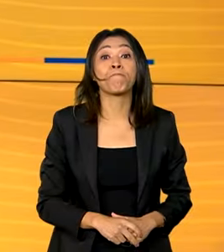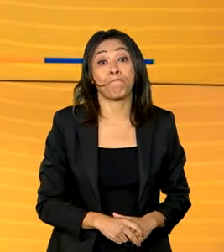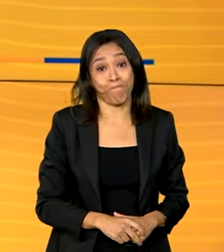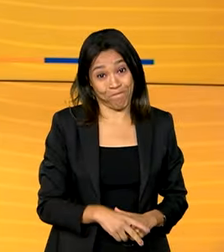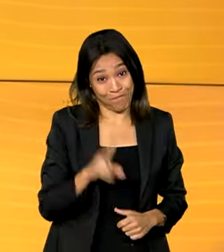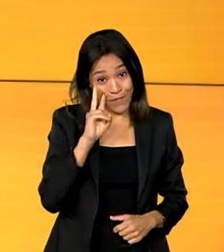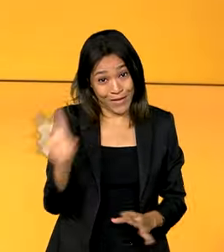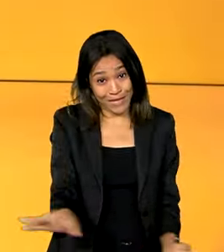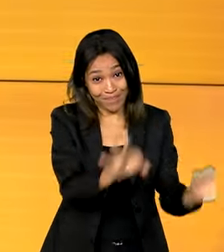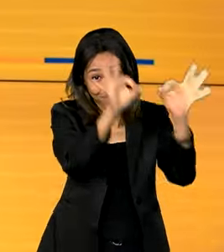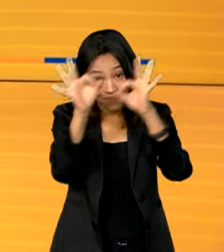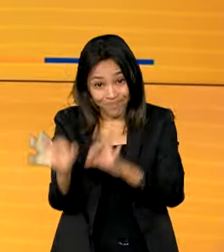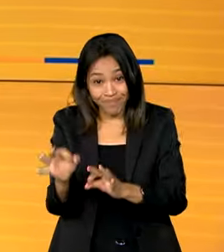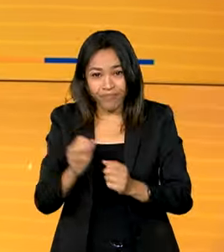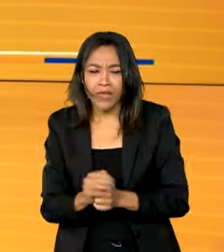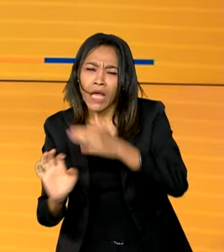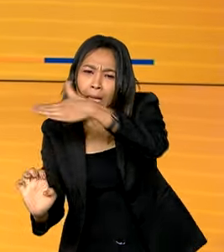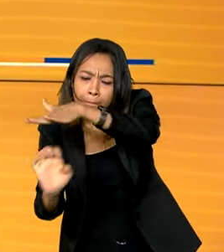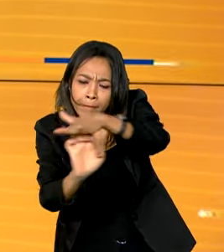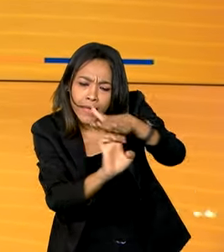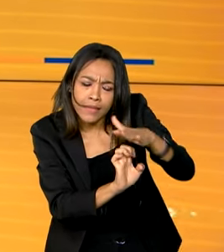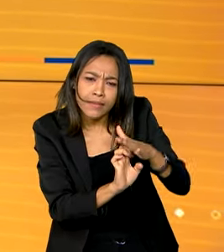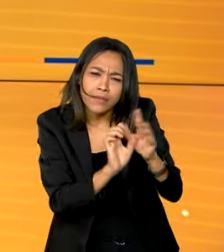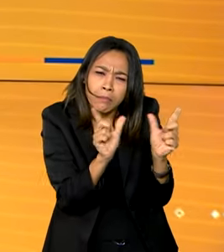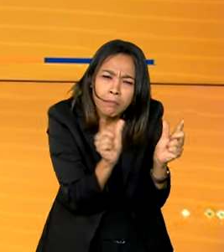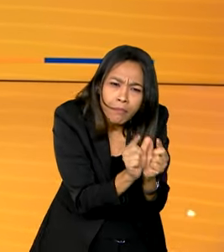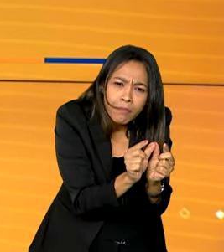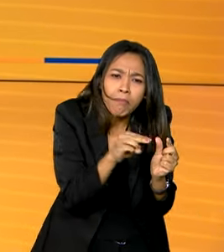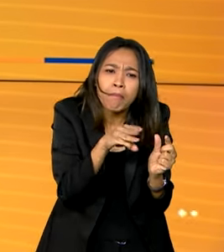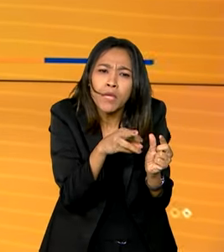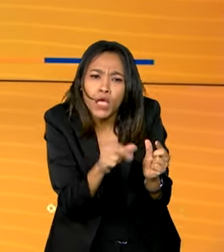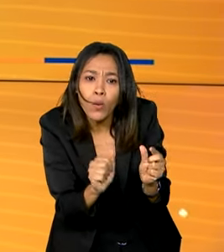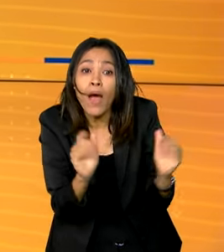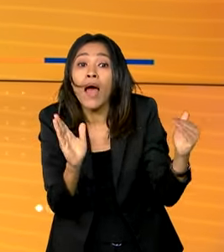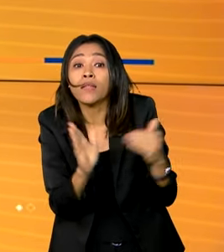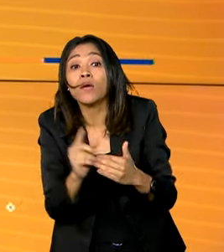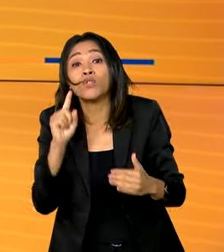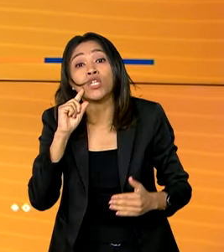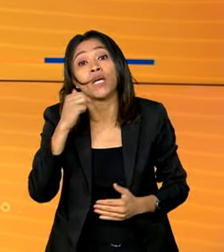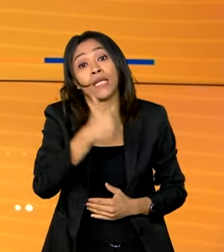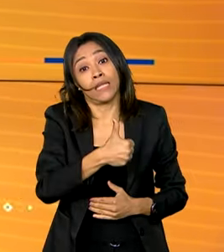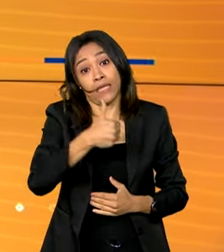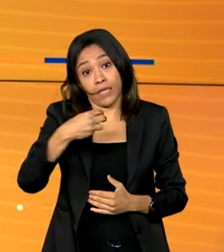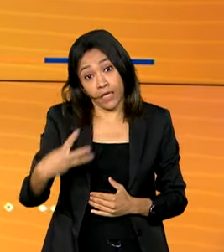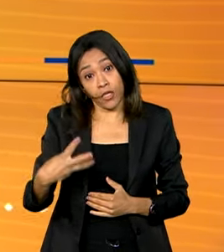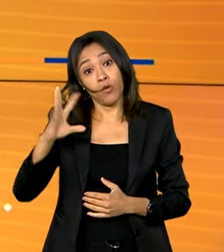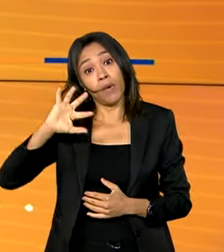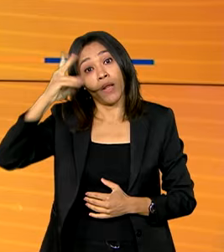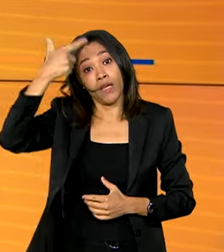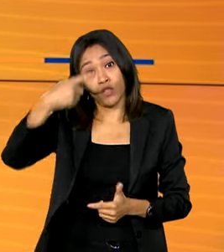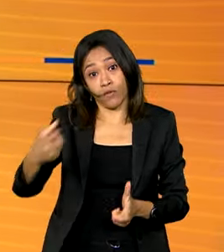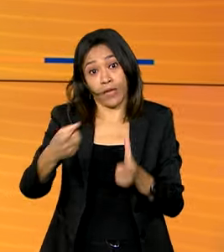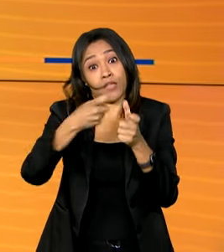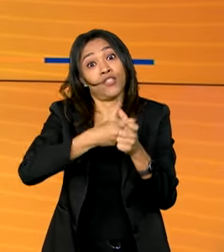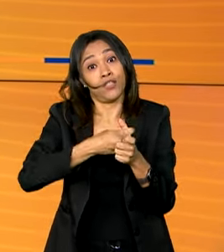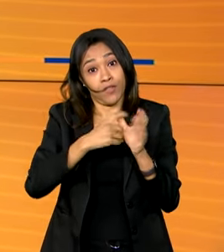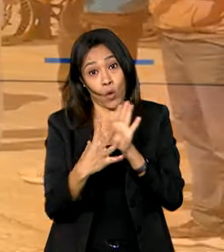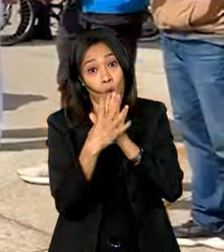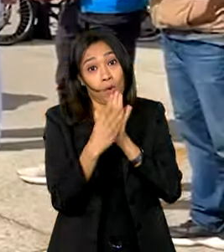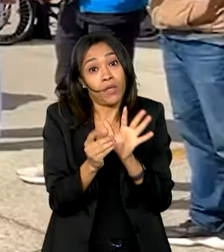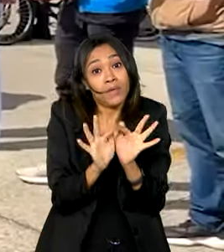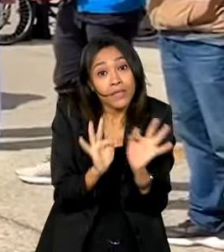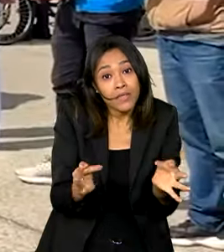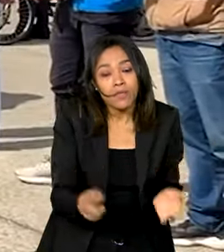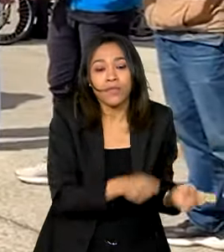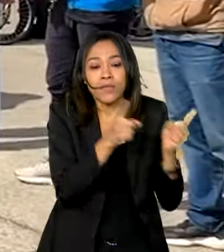Veja a seguir, micro e pequenas empresas têm até o dia 31 para regularizar dívidas com o Simples Nacional. E chega